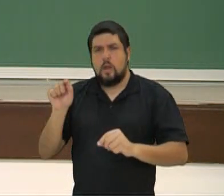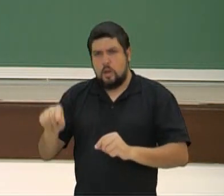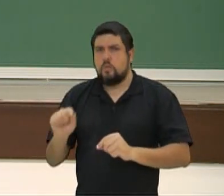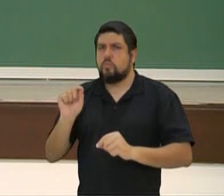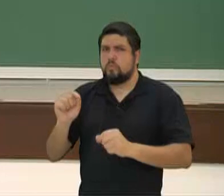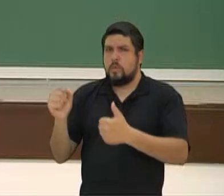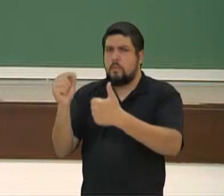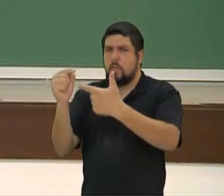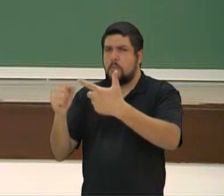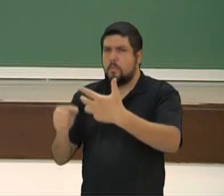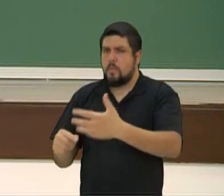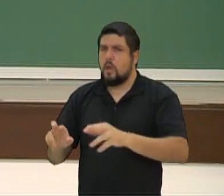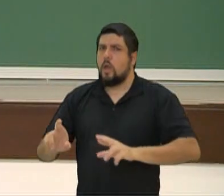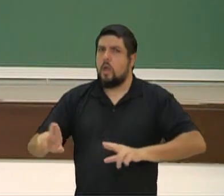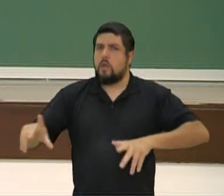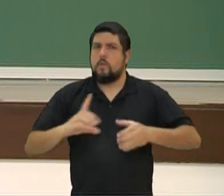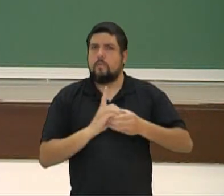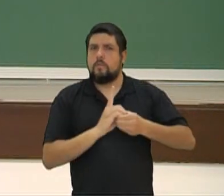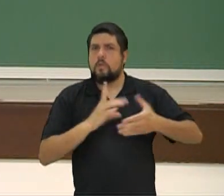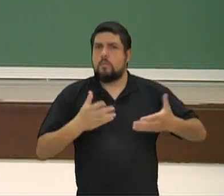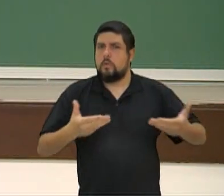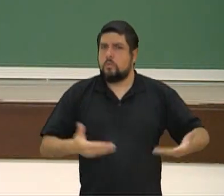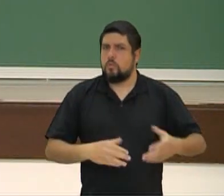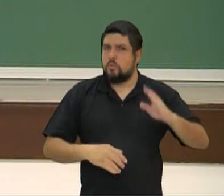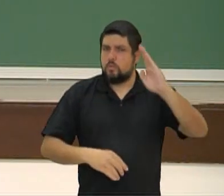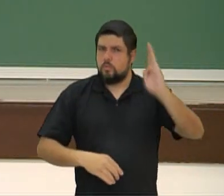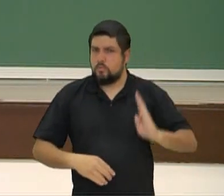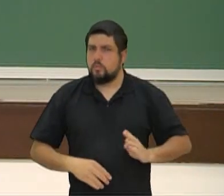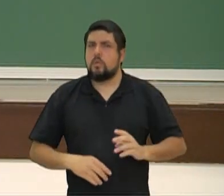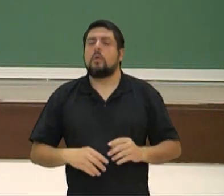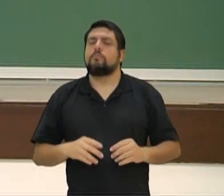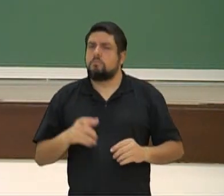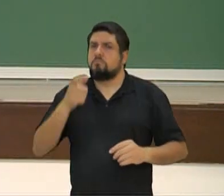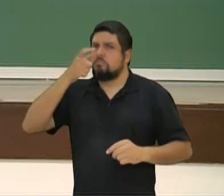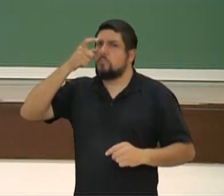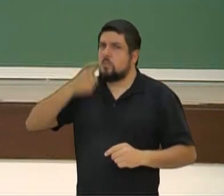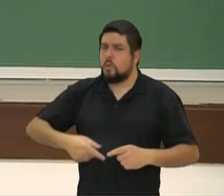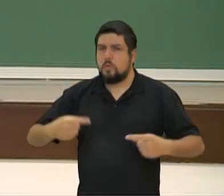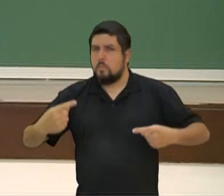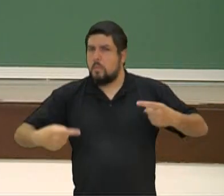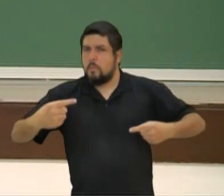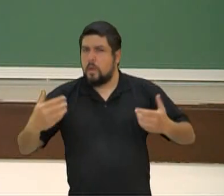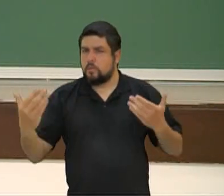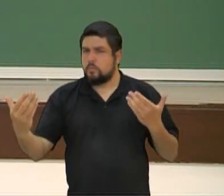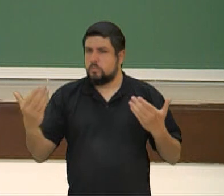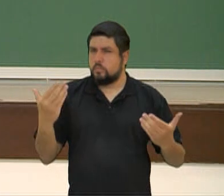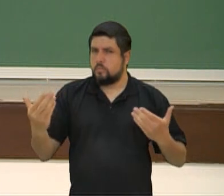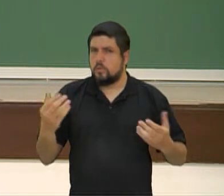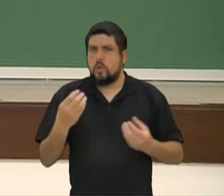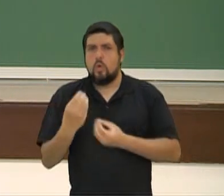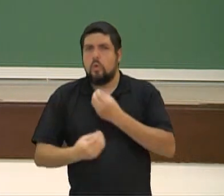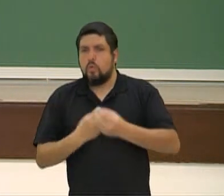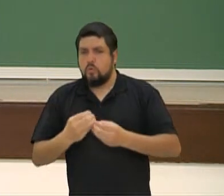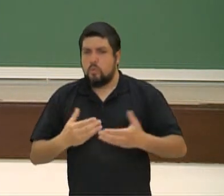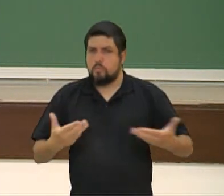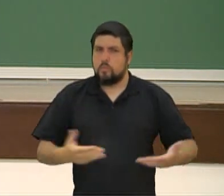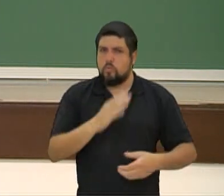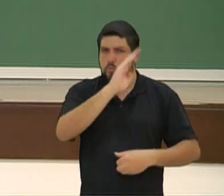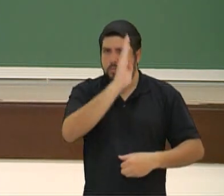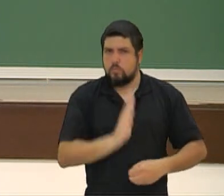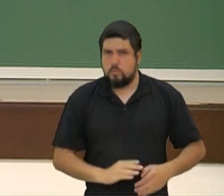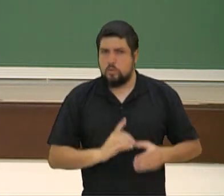relacionado à nossa. Seria até interessante discutirmos essa relação e compararmos com a nossa democracia que não é